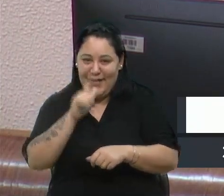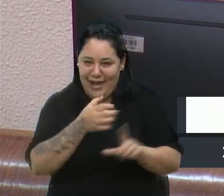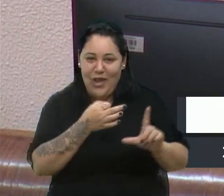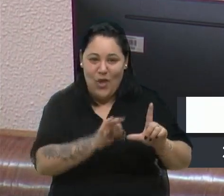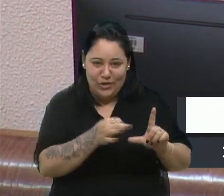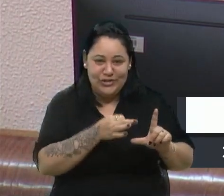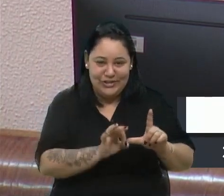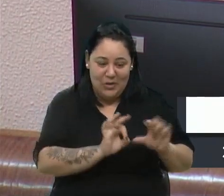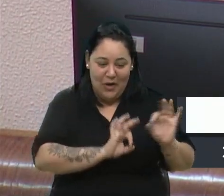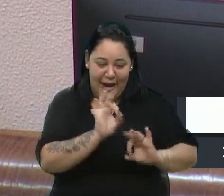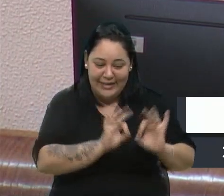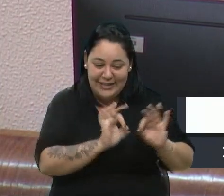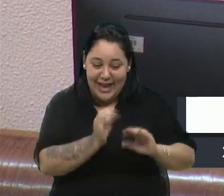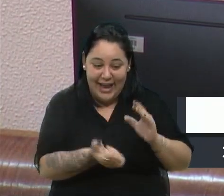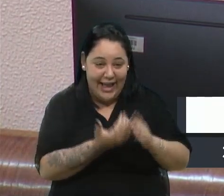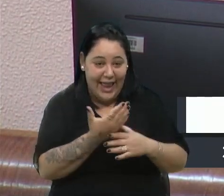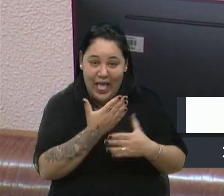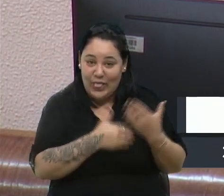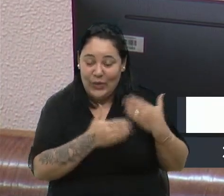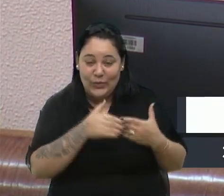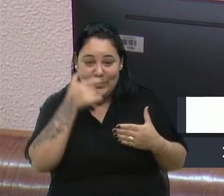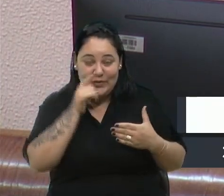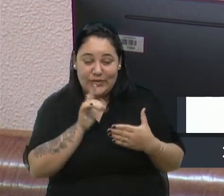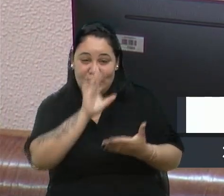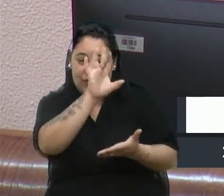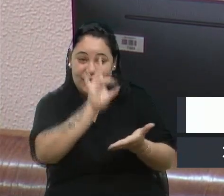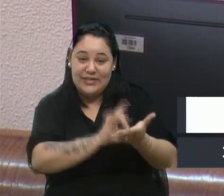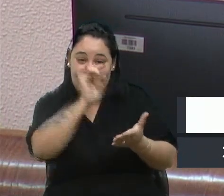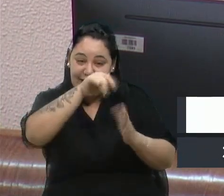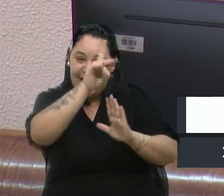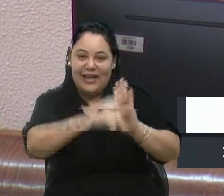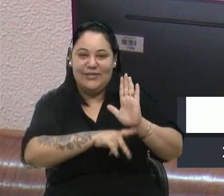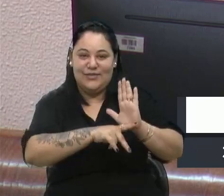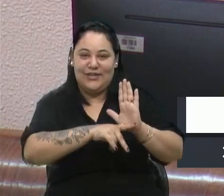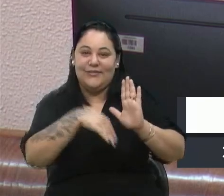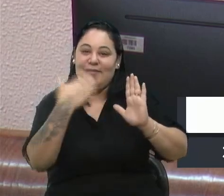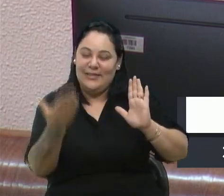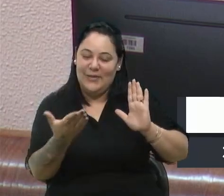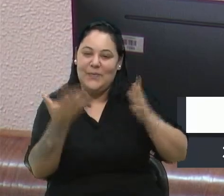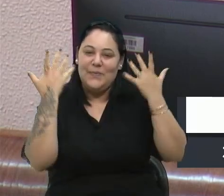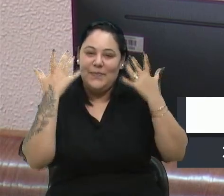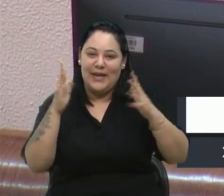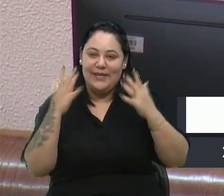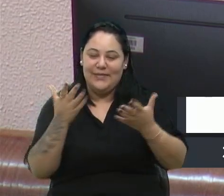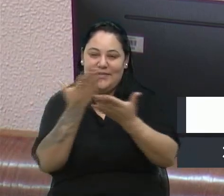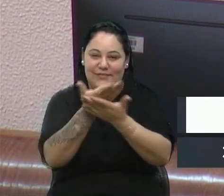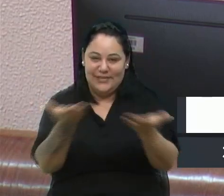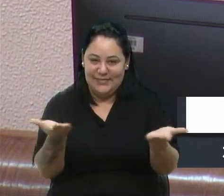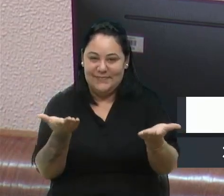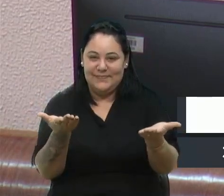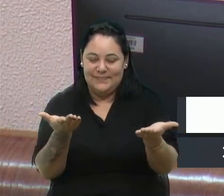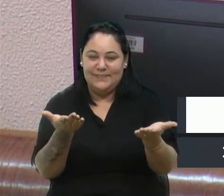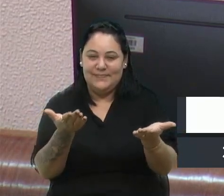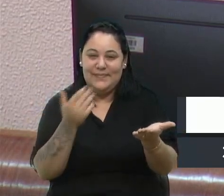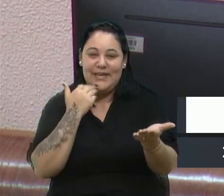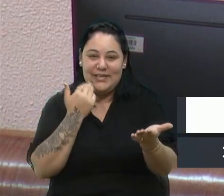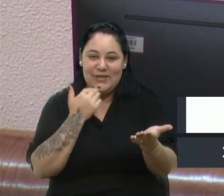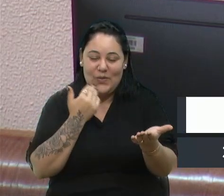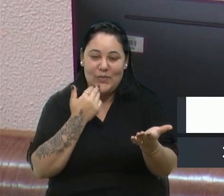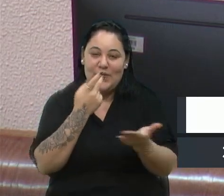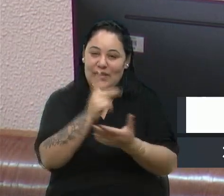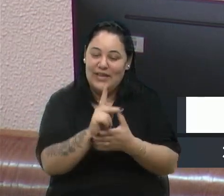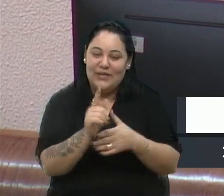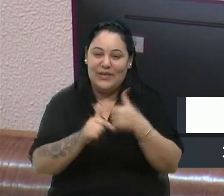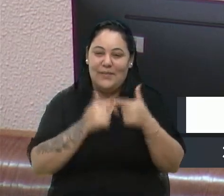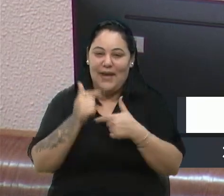senhora teve que criar para realizar esse projeto. Então, parabenizo a senhora pelo trabalho,